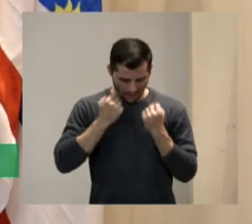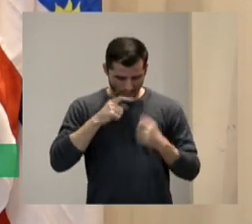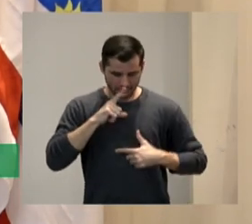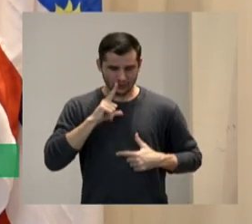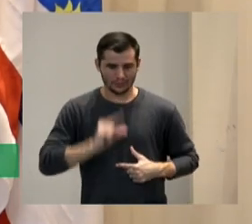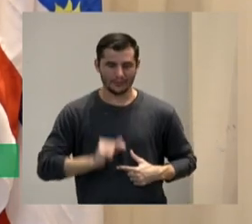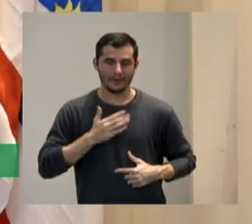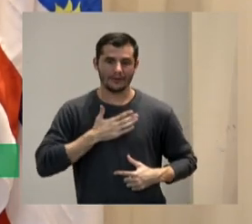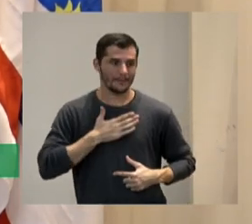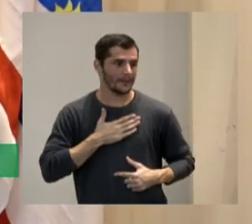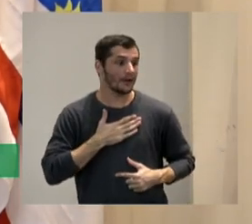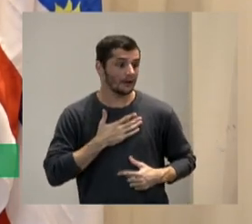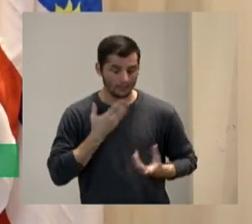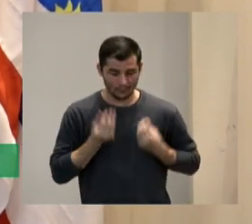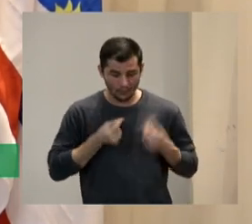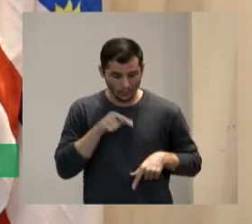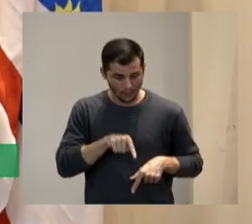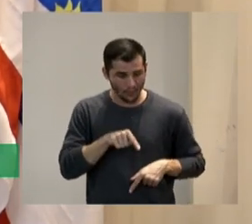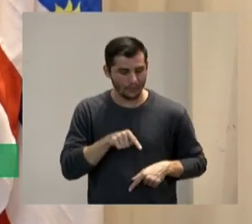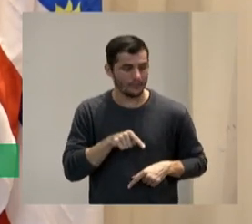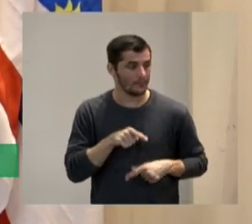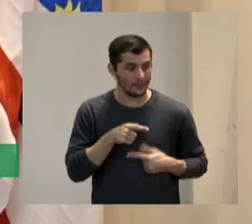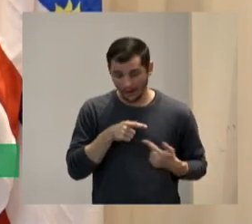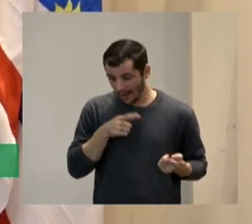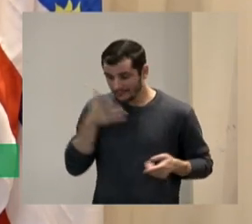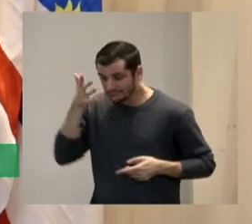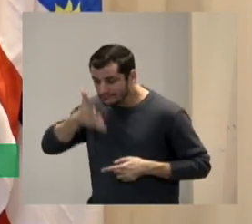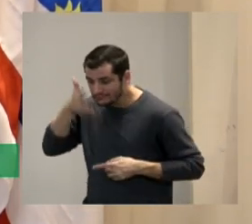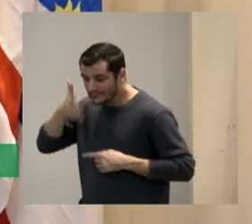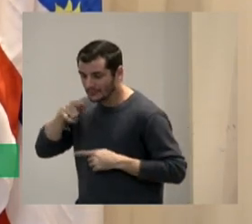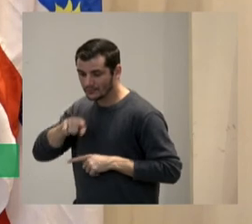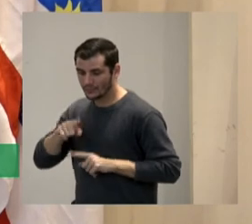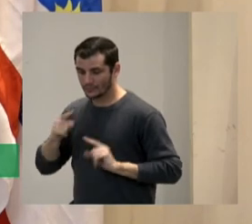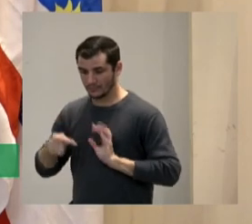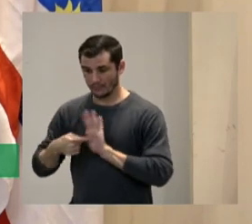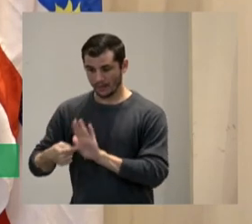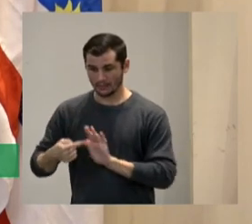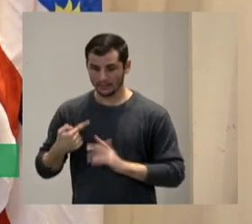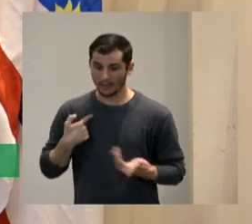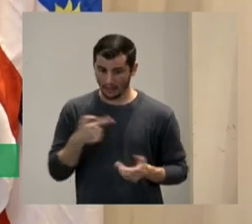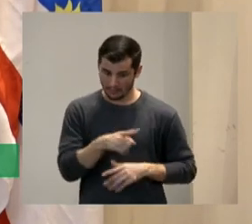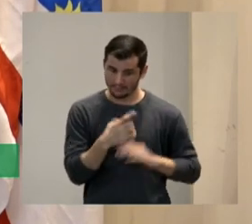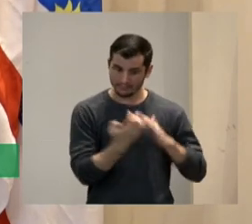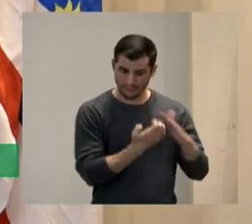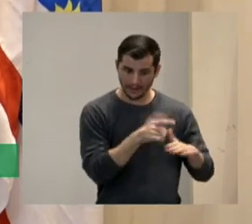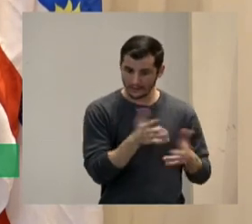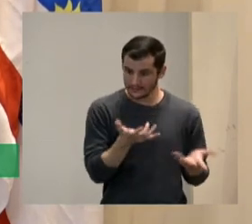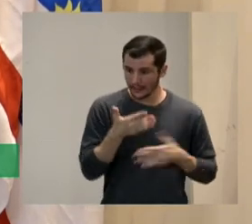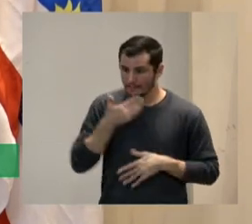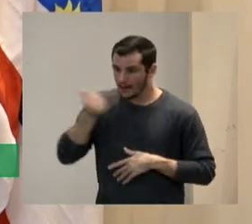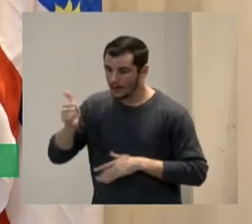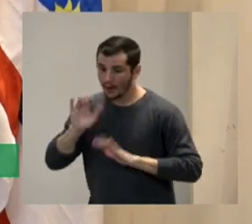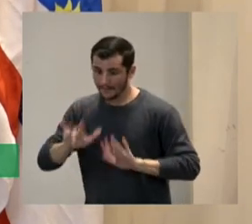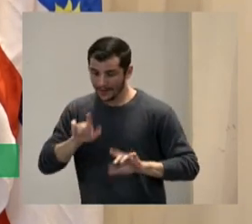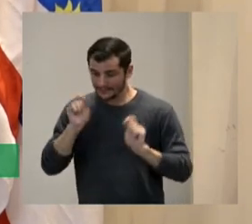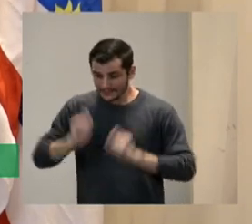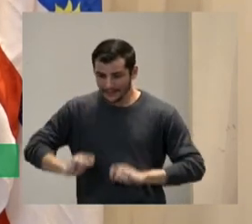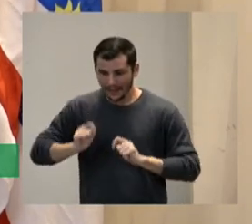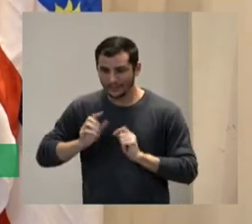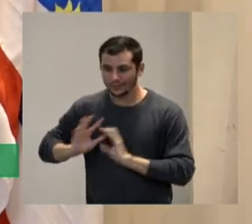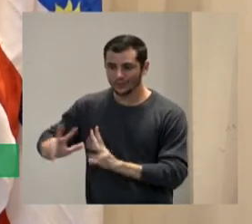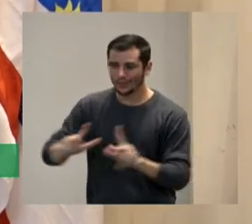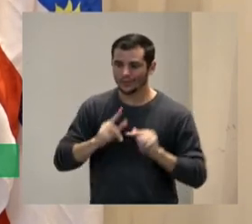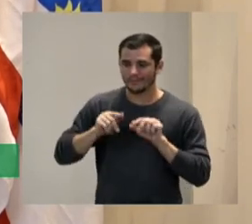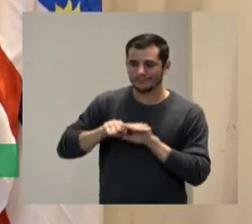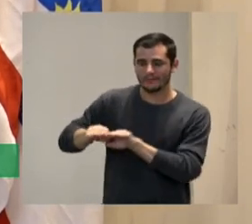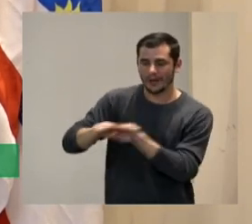esse discurso eu levo para a empresa eu vou contratar o melhor mas eu tenho que dar voz para todos todos tem que ter o direito